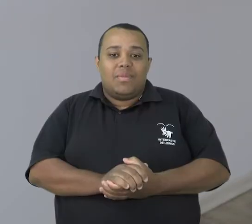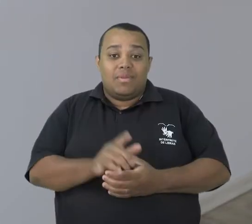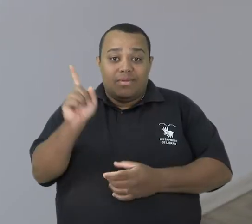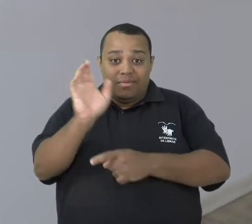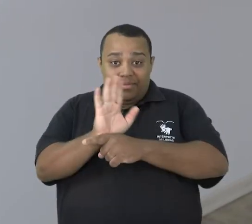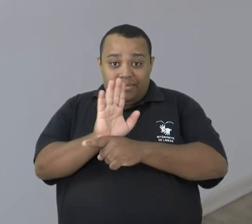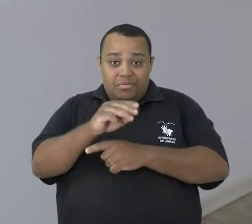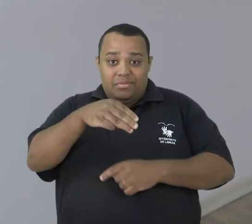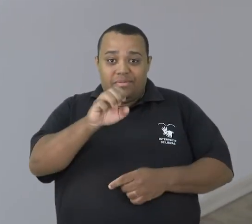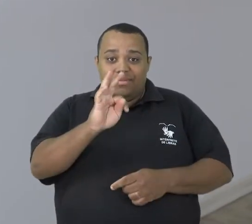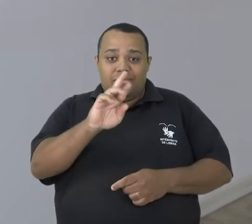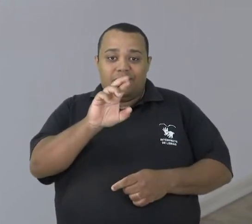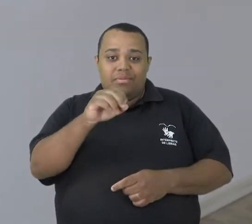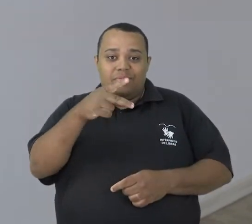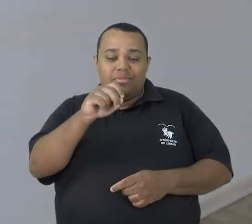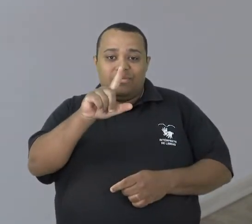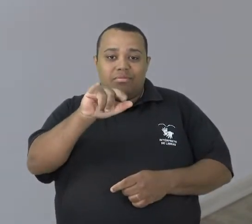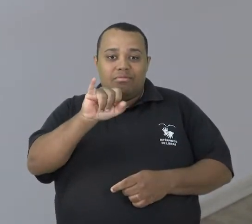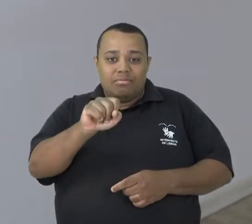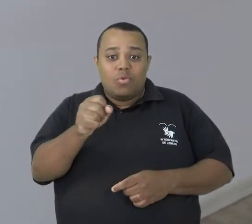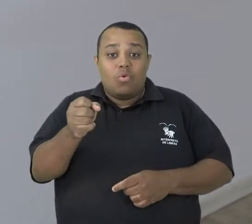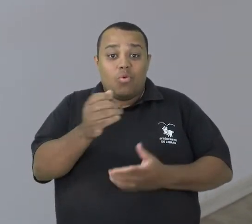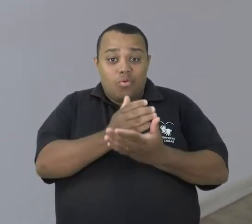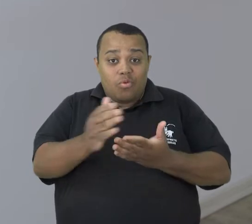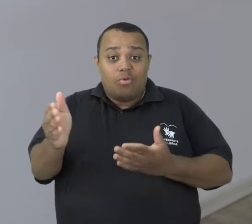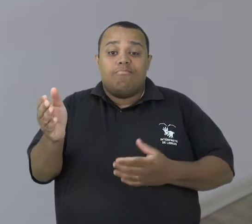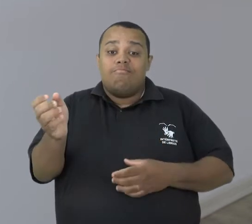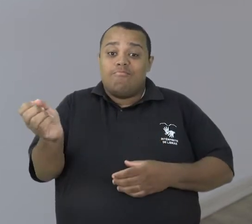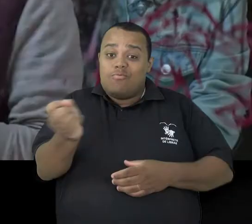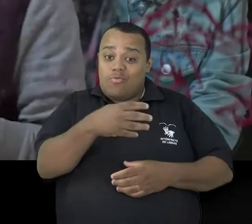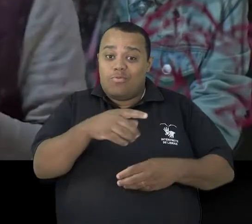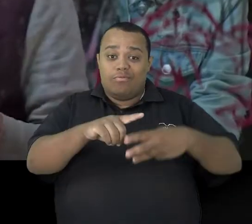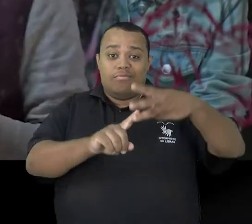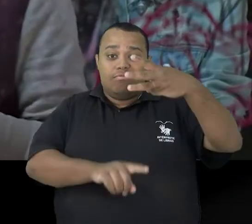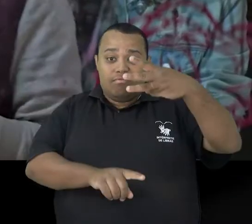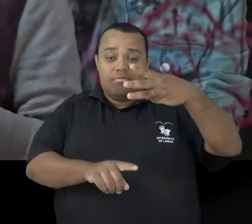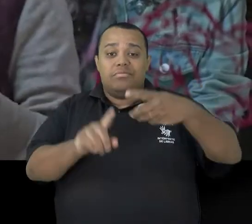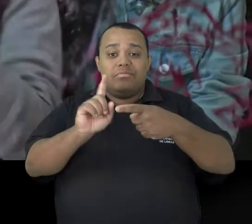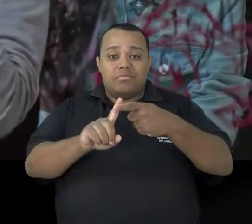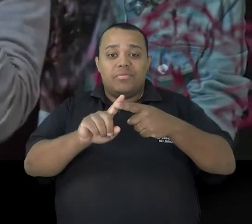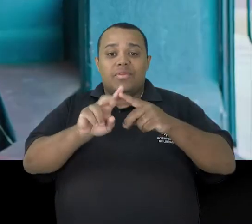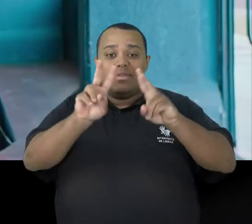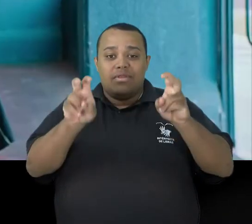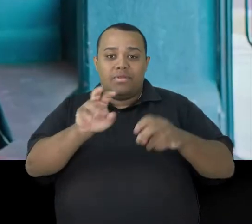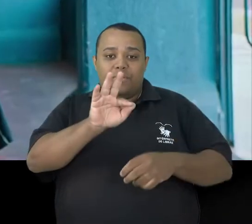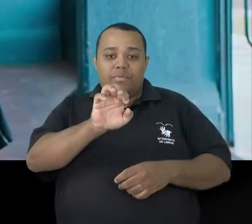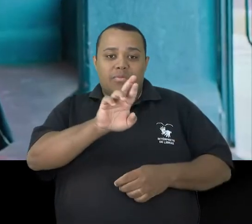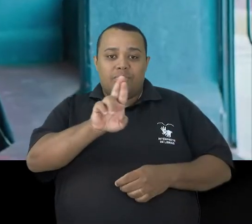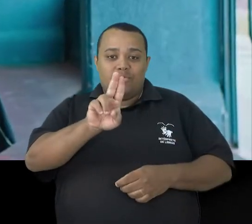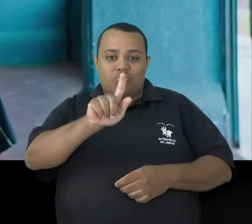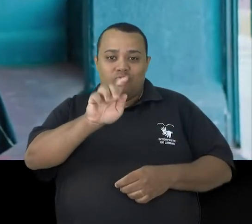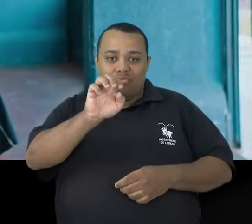O Cine Metrópolis começa o mês com três estreias premiadas. Entram em cartaz os filmes Ferrugem,